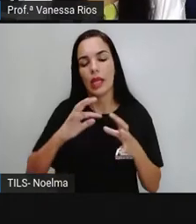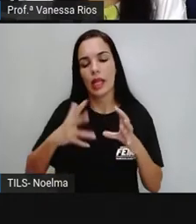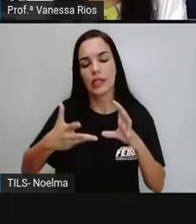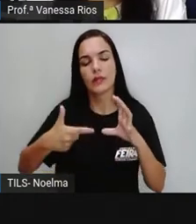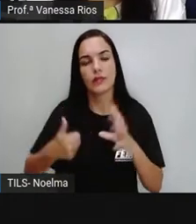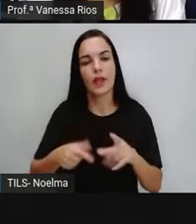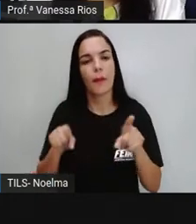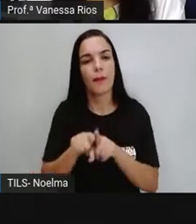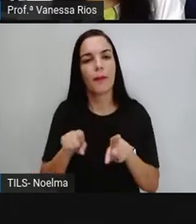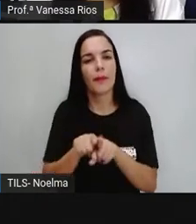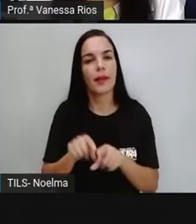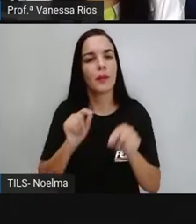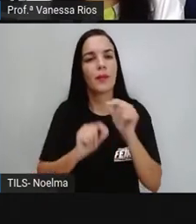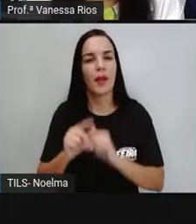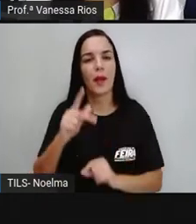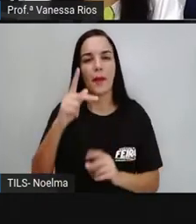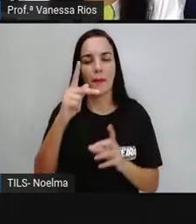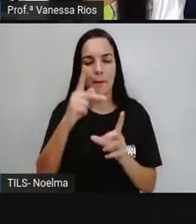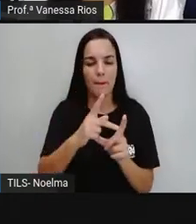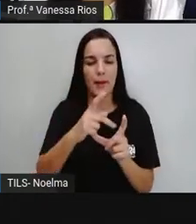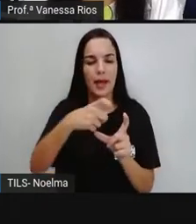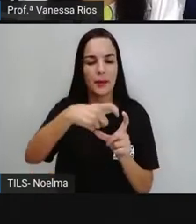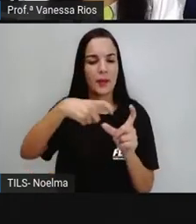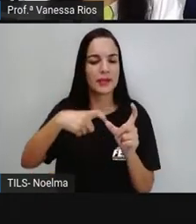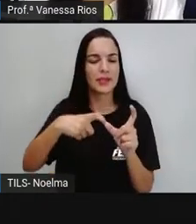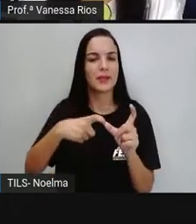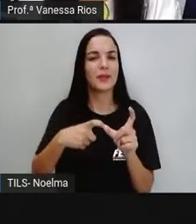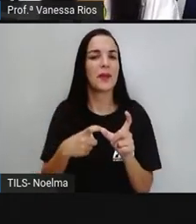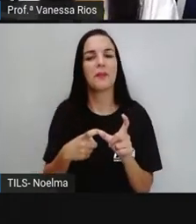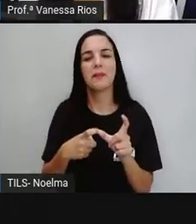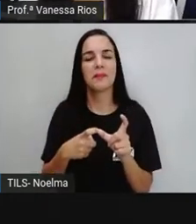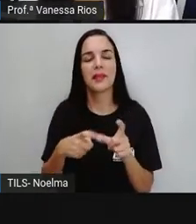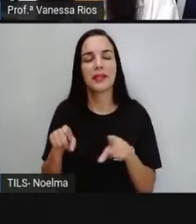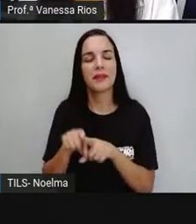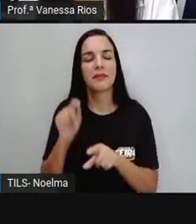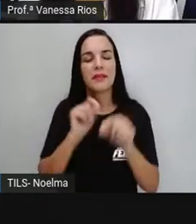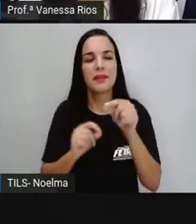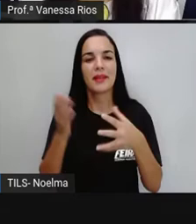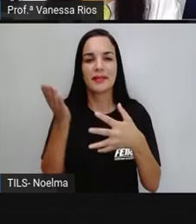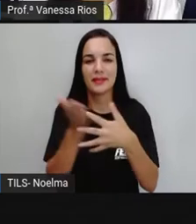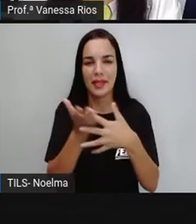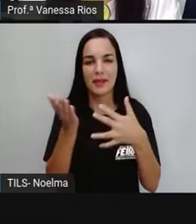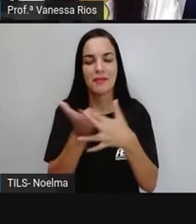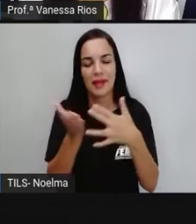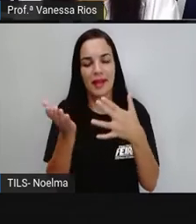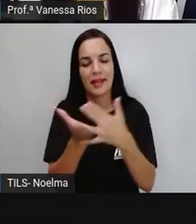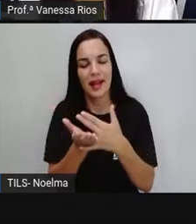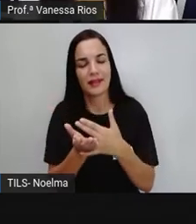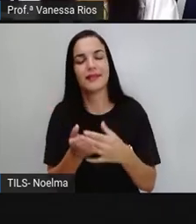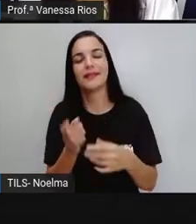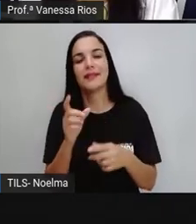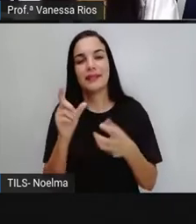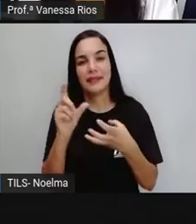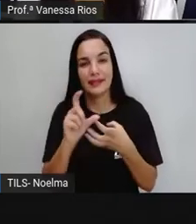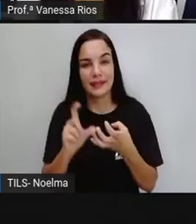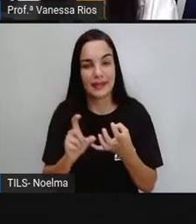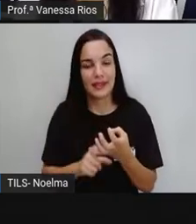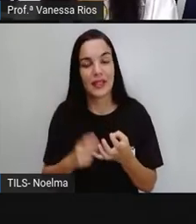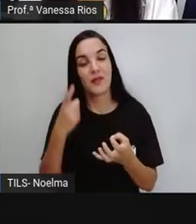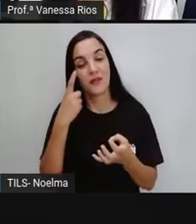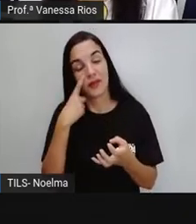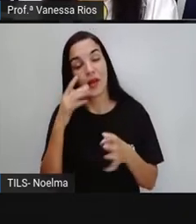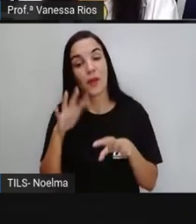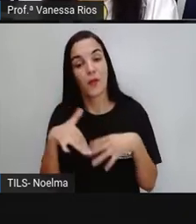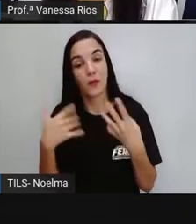própria palavra paroxítona? Para isso a gente vai separar as sílabas e identificar a sílaba tônica.